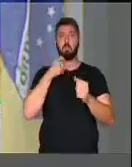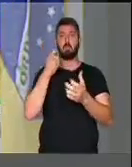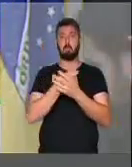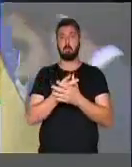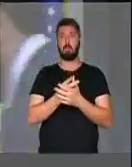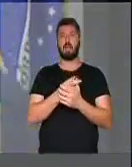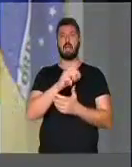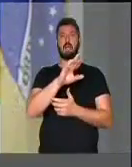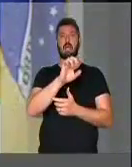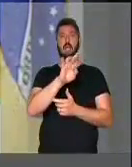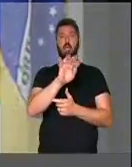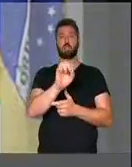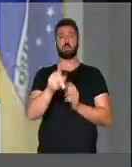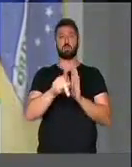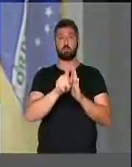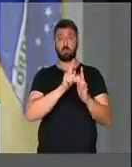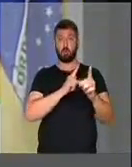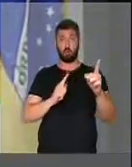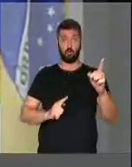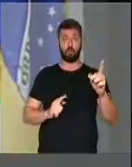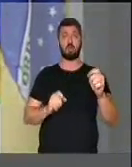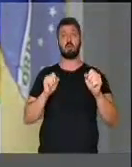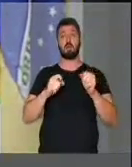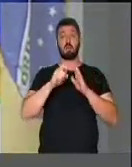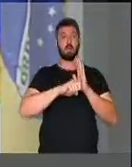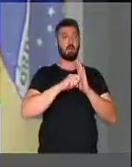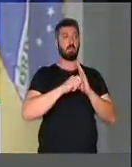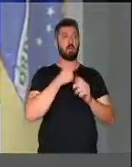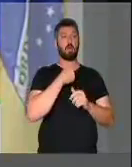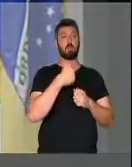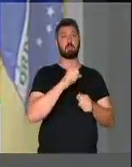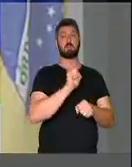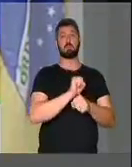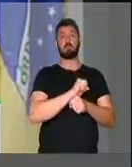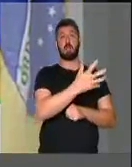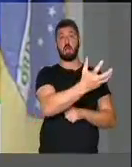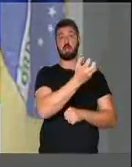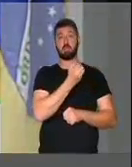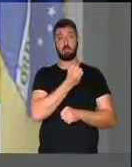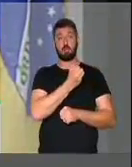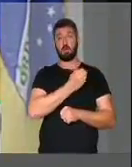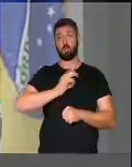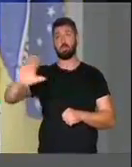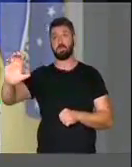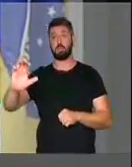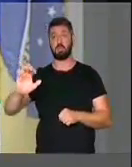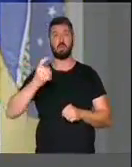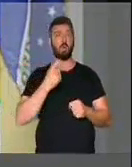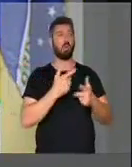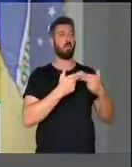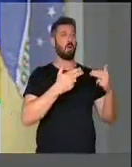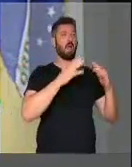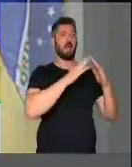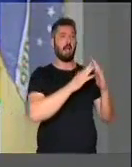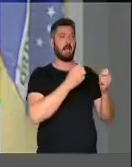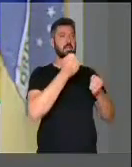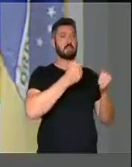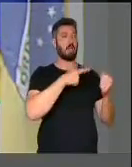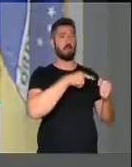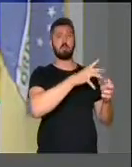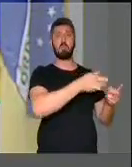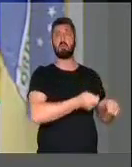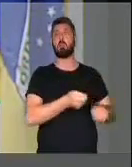pagar com crédito da União, com impostos que ele tem a receber, e dando imóveis? Não é bom isso para a economia?